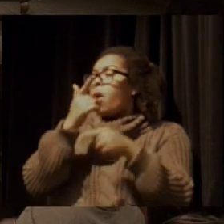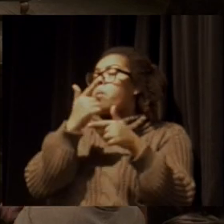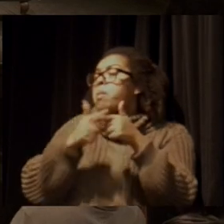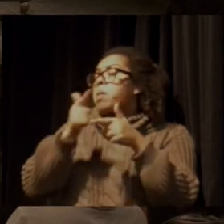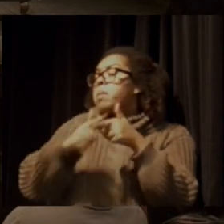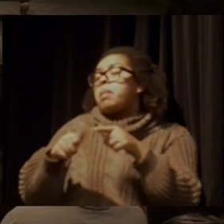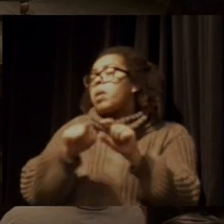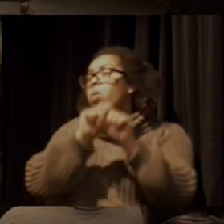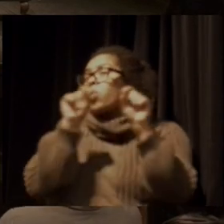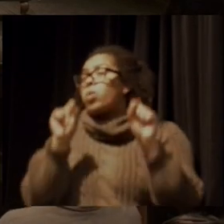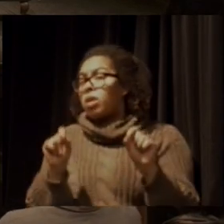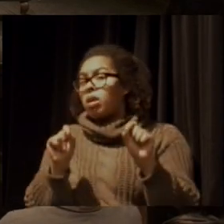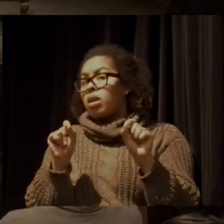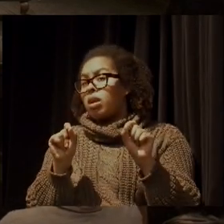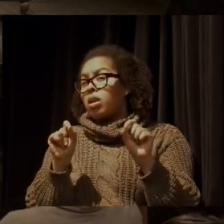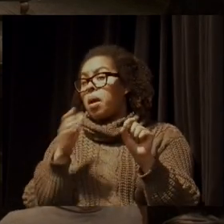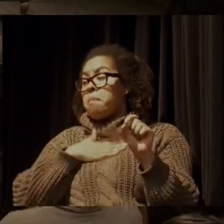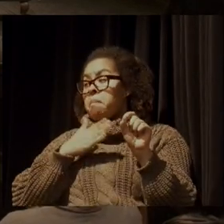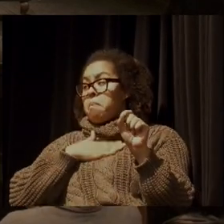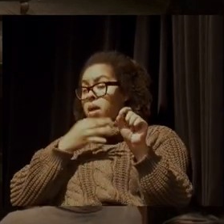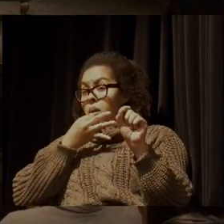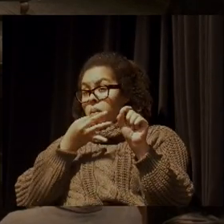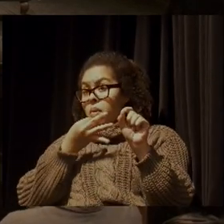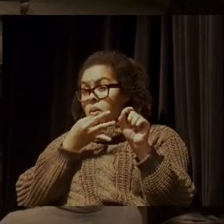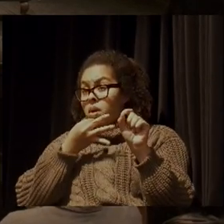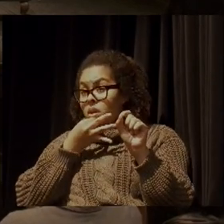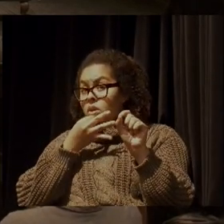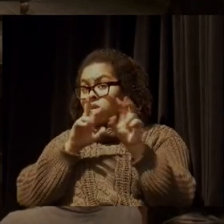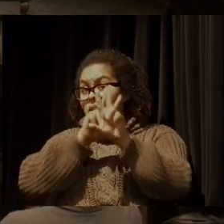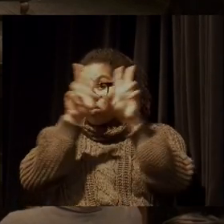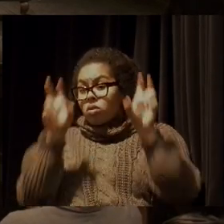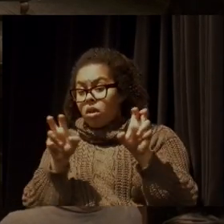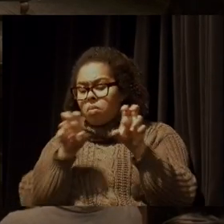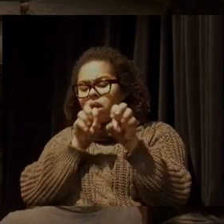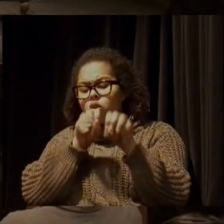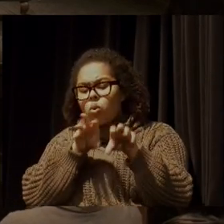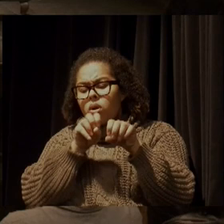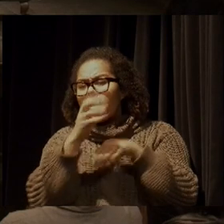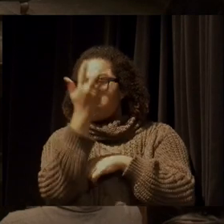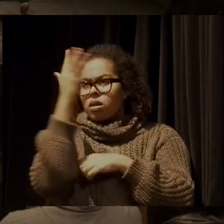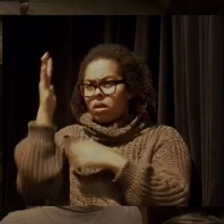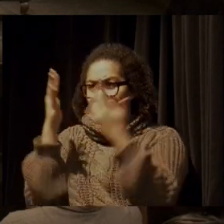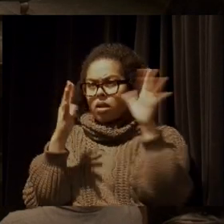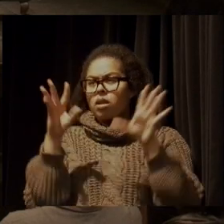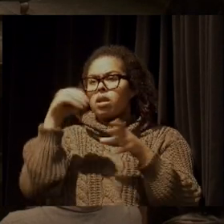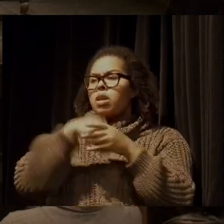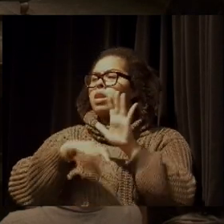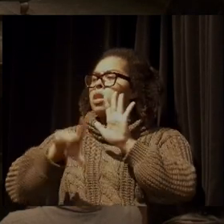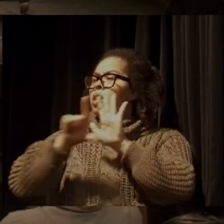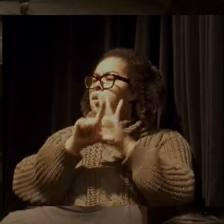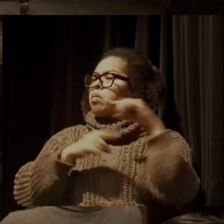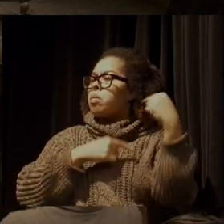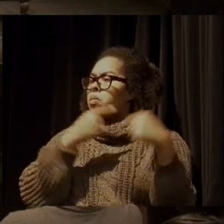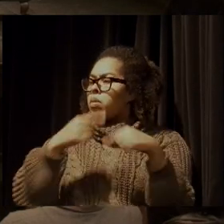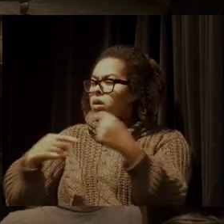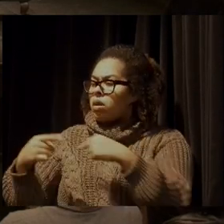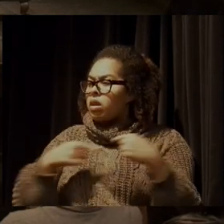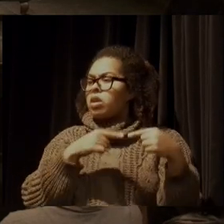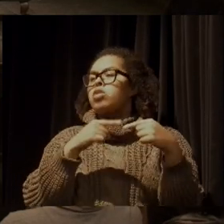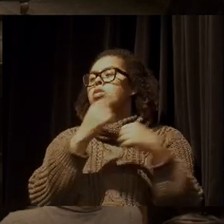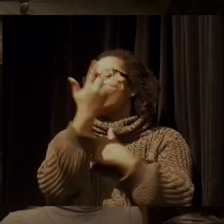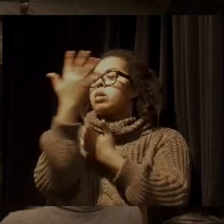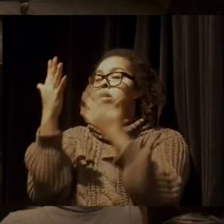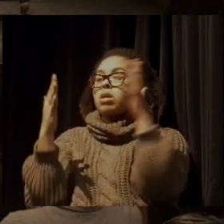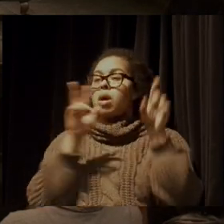está que eu acho que inclusive no tema de educação ambiental, eu tenho uma lei chamada Política Nacional de Educação Ambiental,